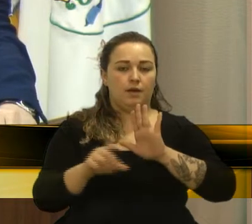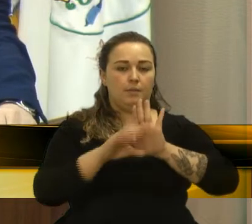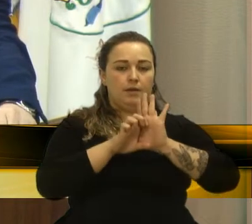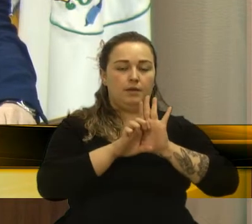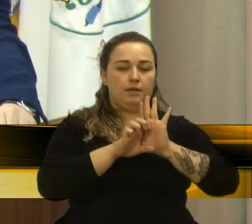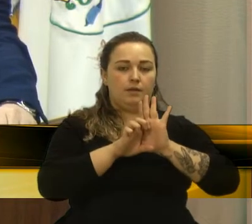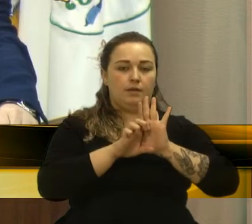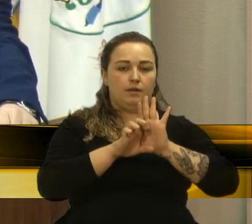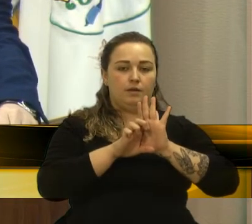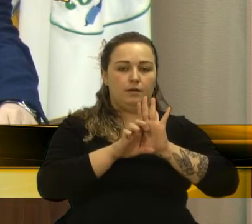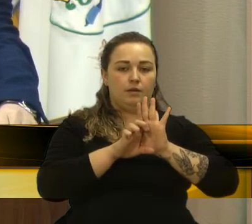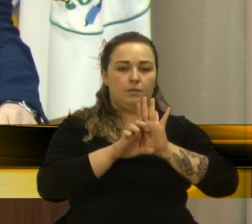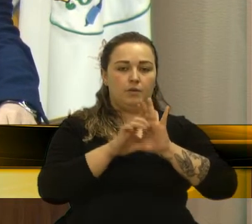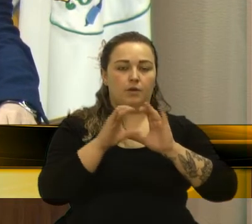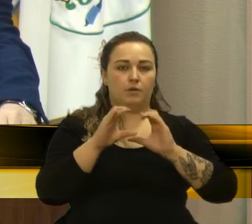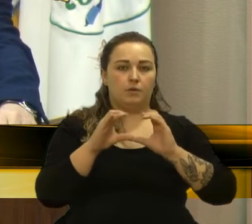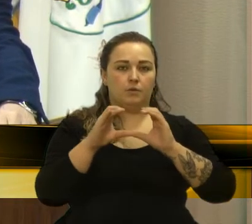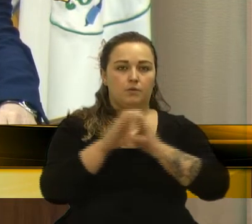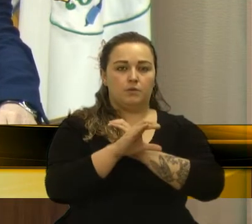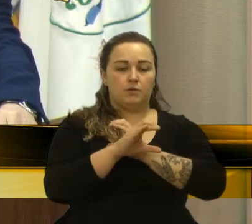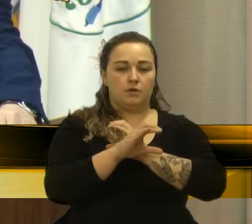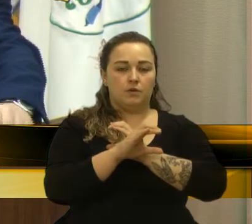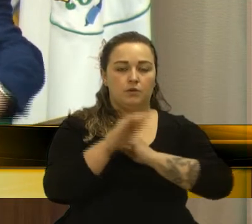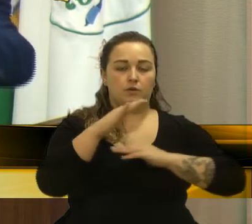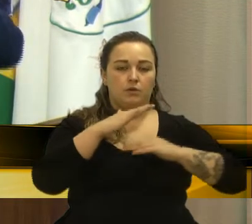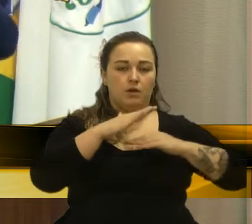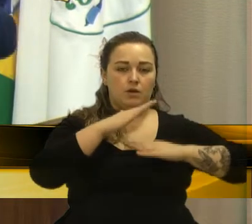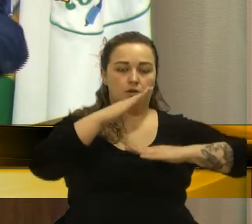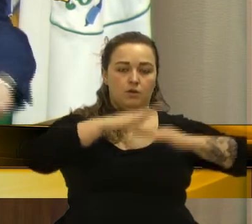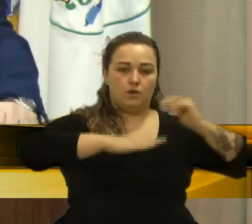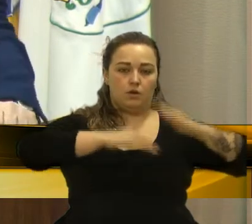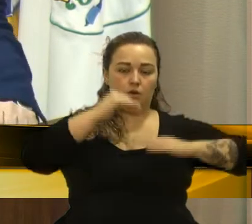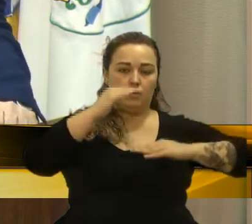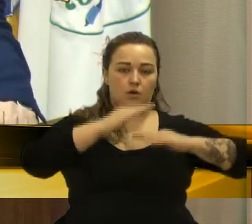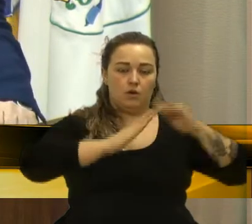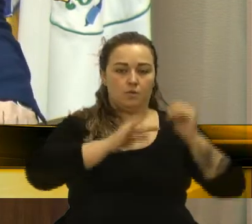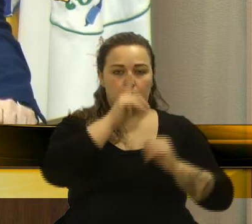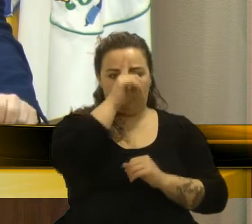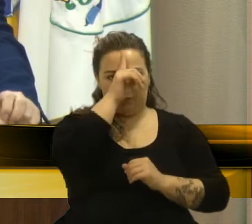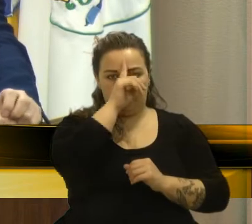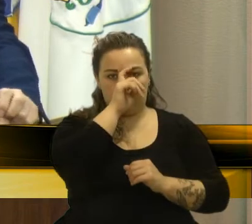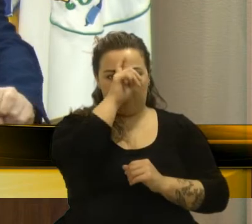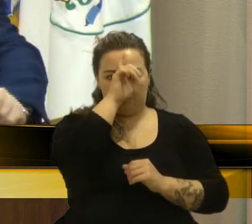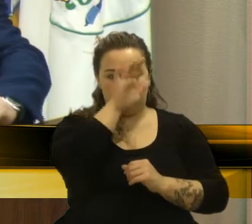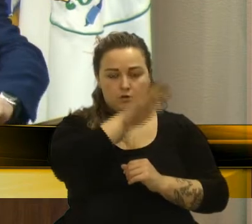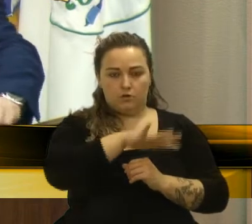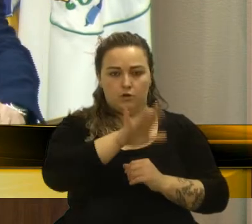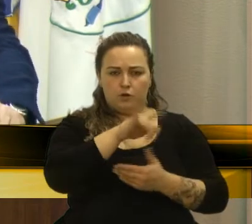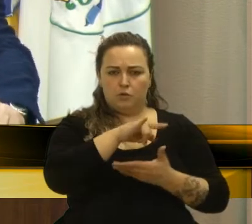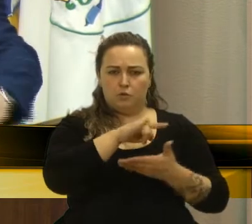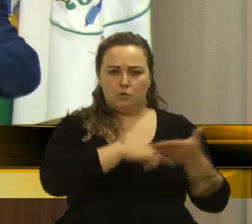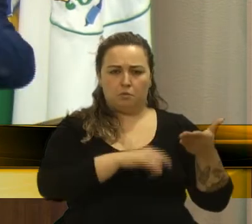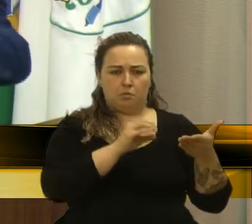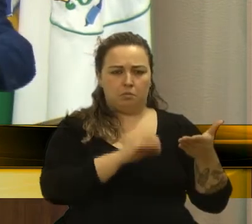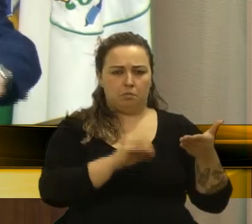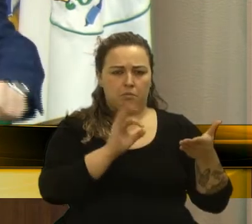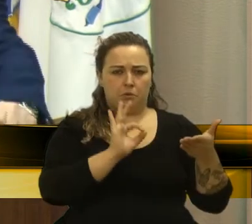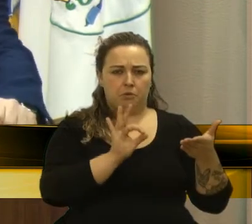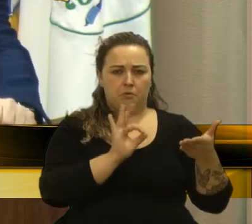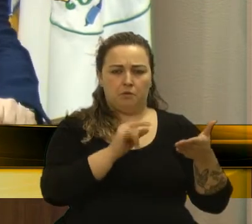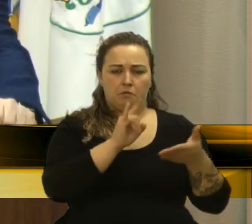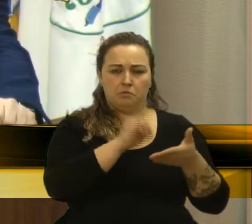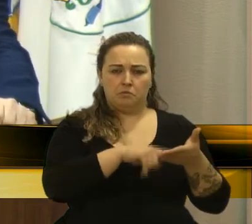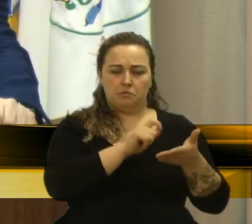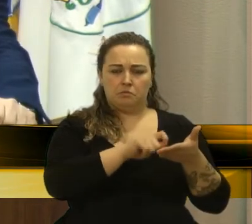para conclusão do hospital geral, baseado num documento feito muito bem elaborado pela Comissão de Saúde, a